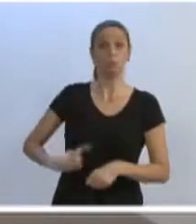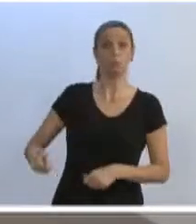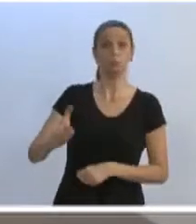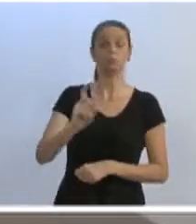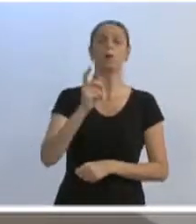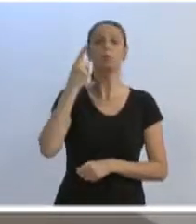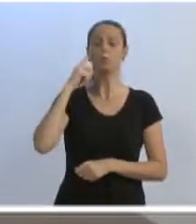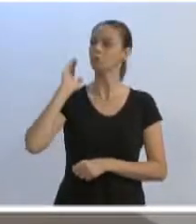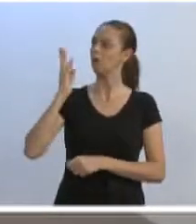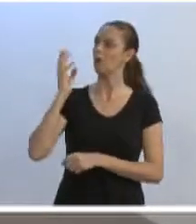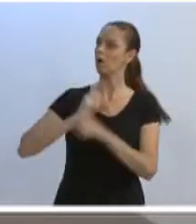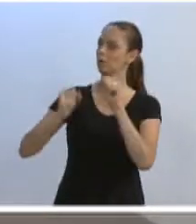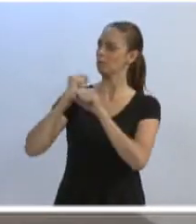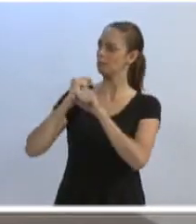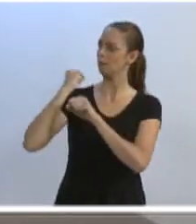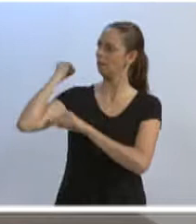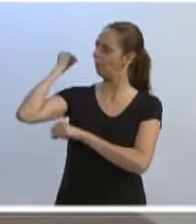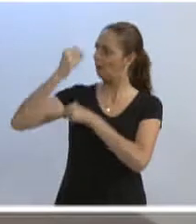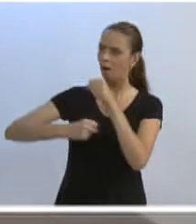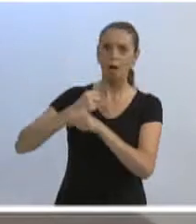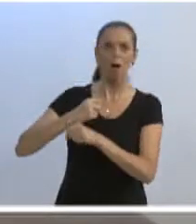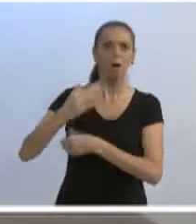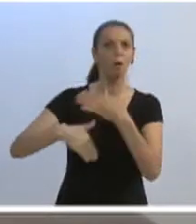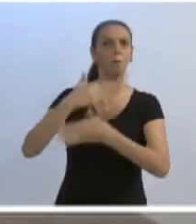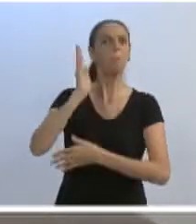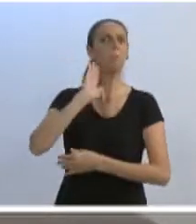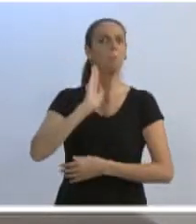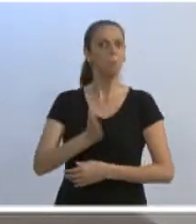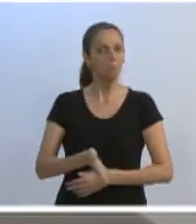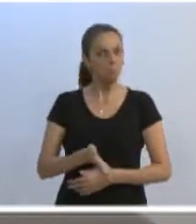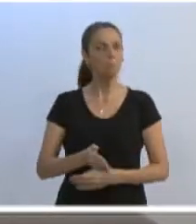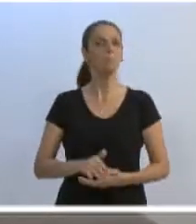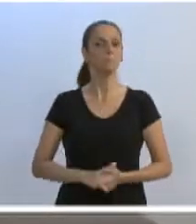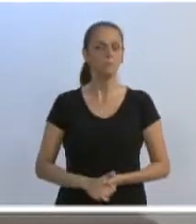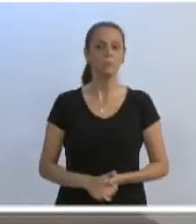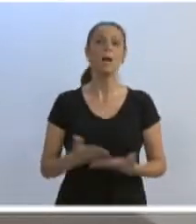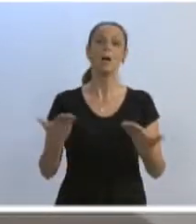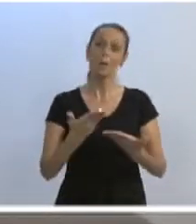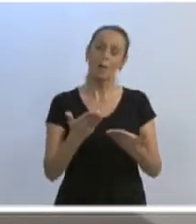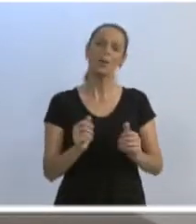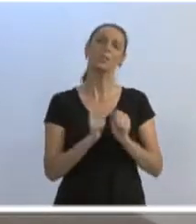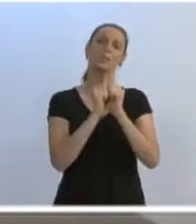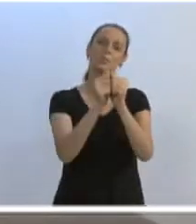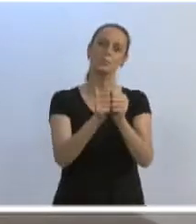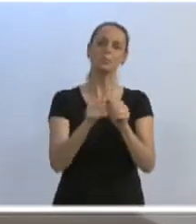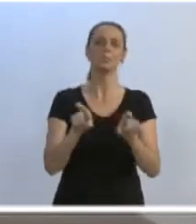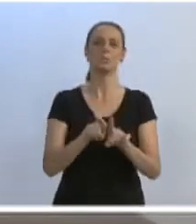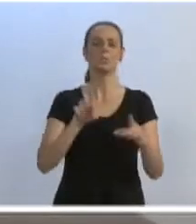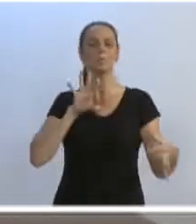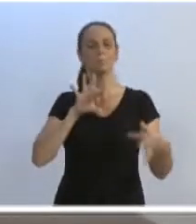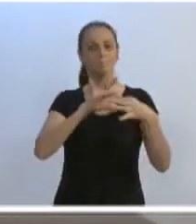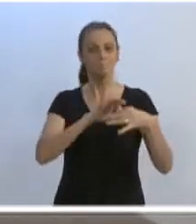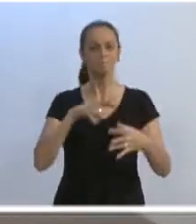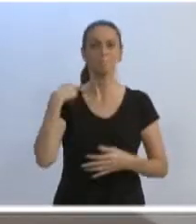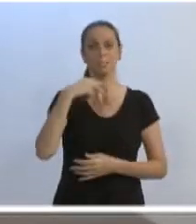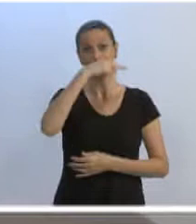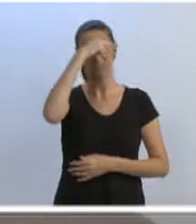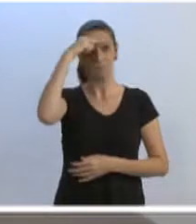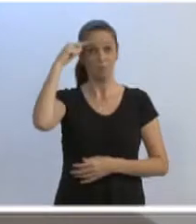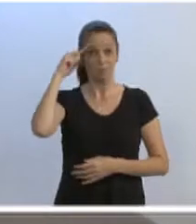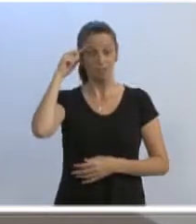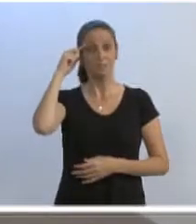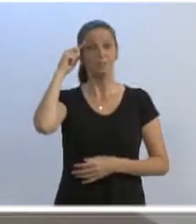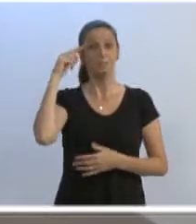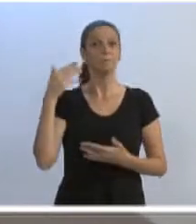desenvolver e avançar em pouco tempo em relação a esse tema. E agora, com a ajuda e com o trabalho em sintonia com o vereador Marcos da Rosa,